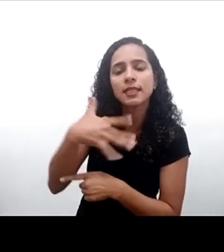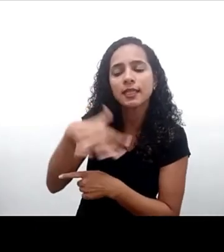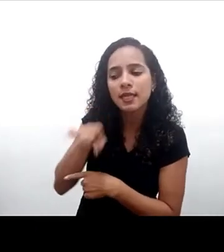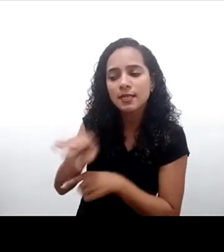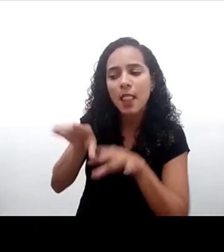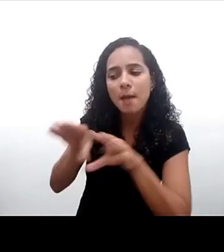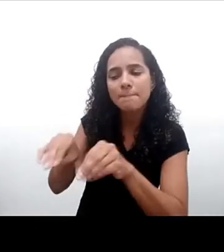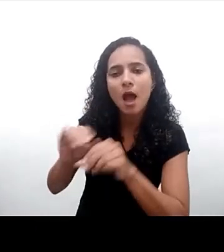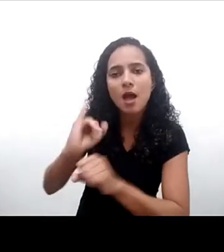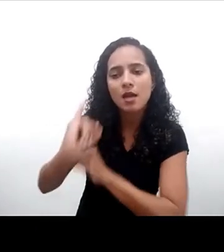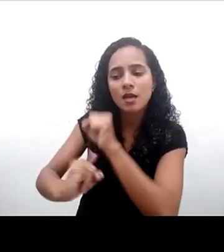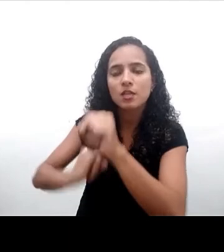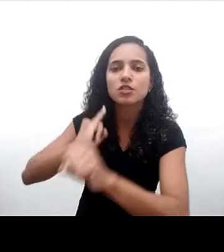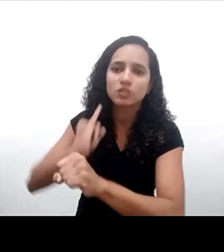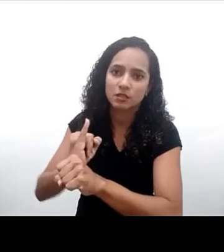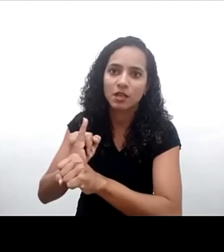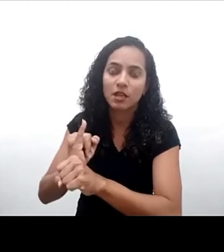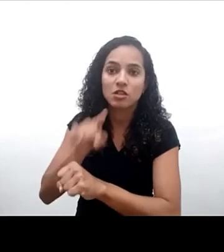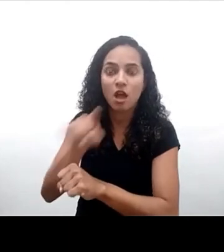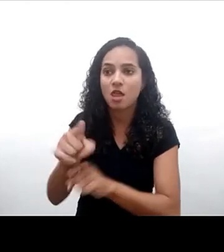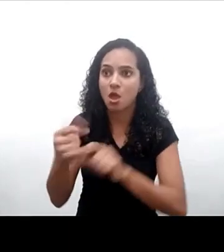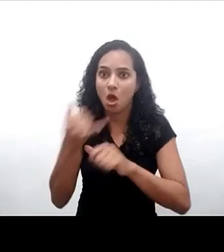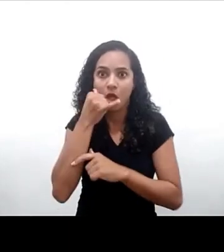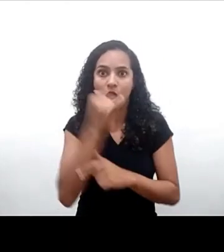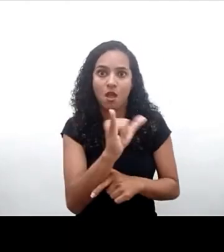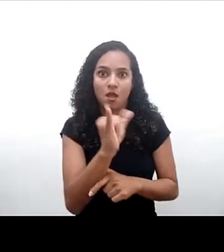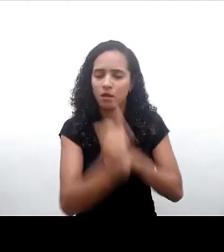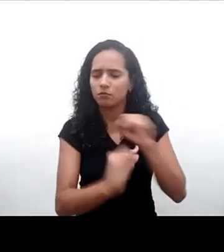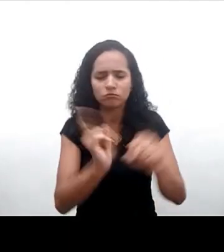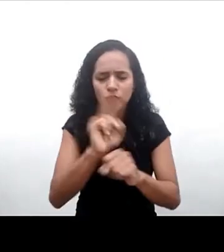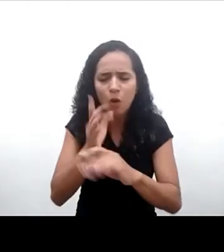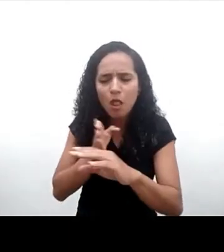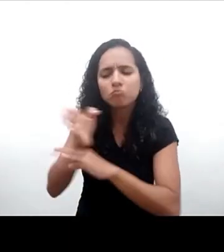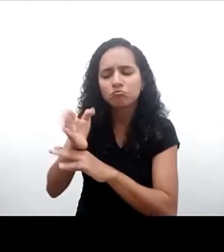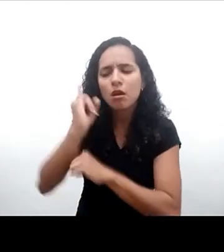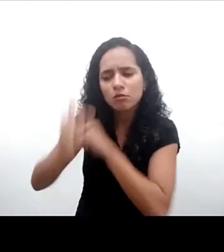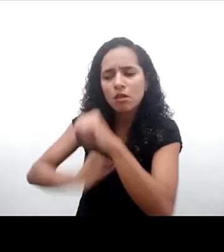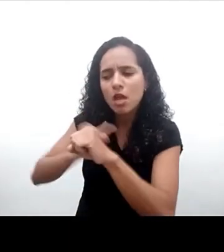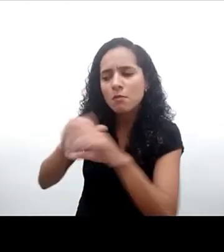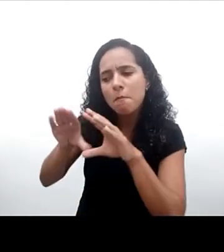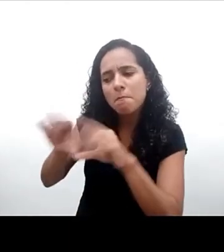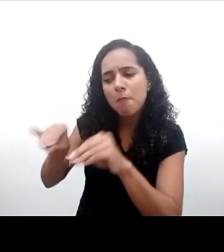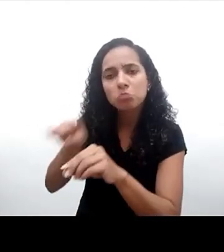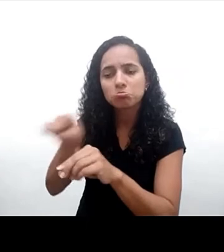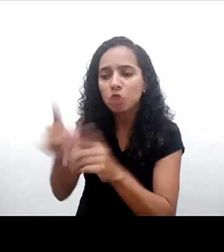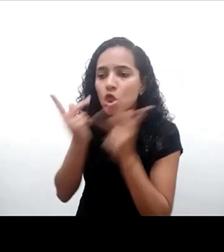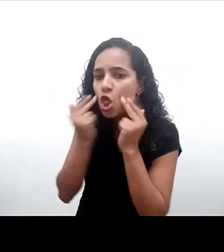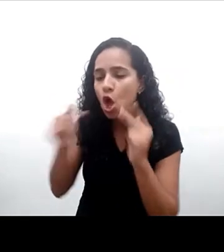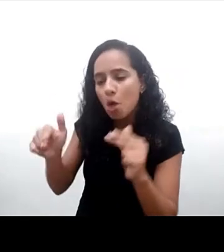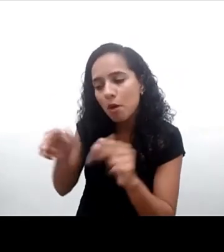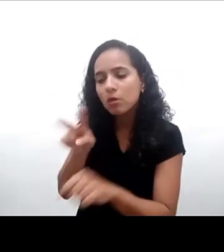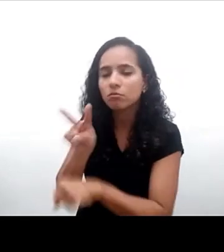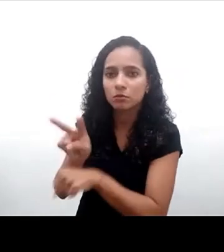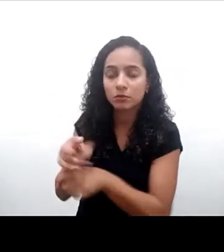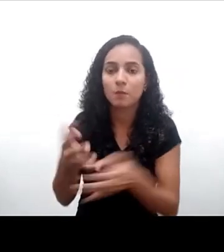da internet como a gente gosta de falar queria dar as boas-vindas ao nosso painel de debatedores